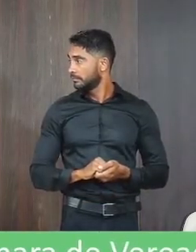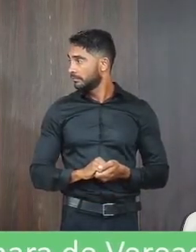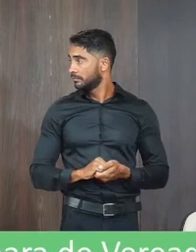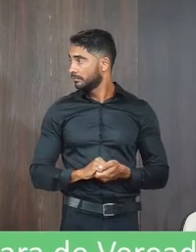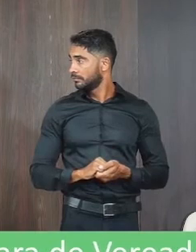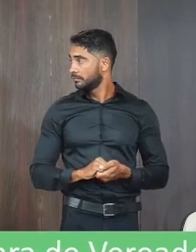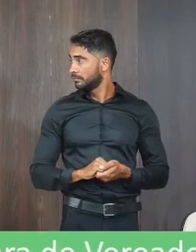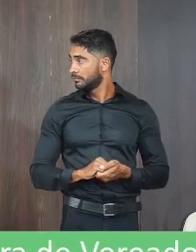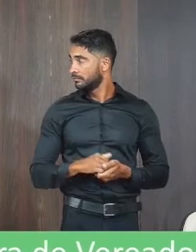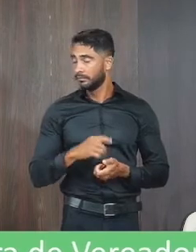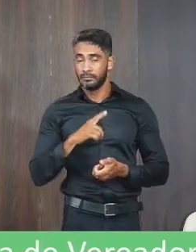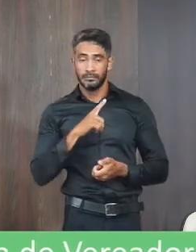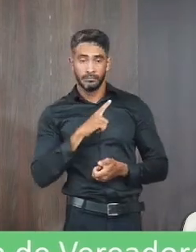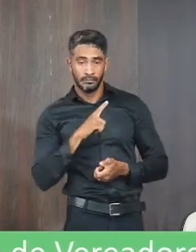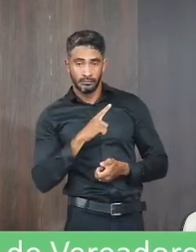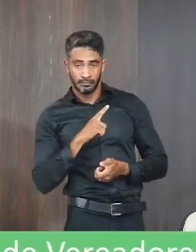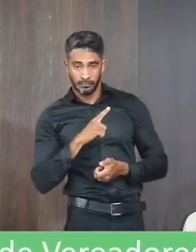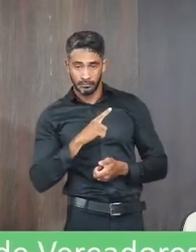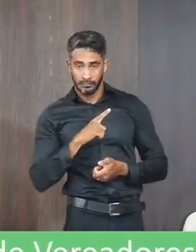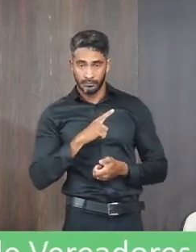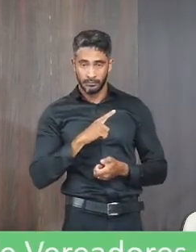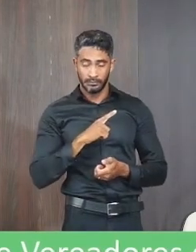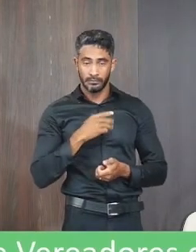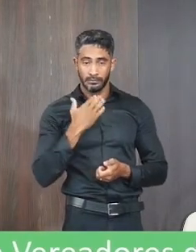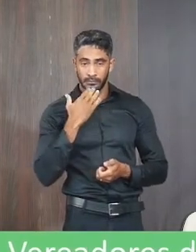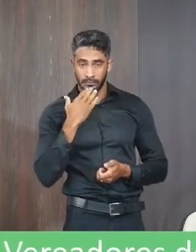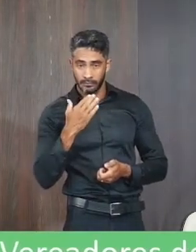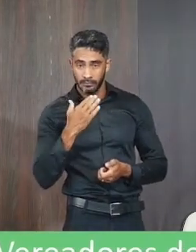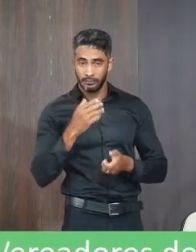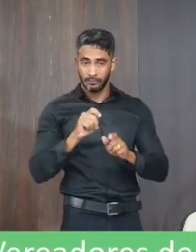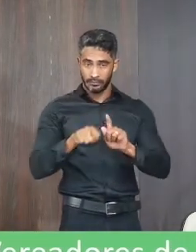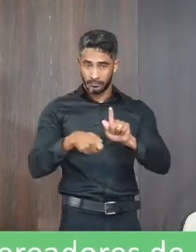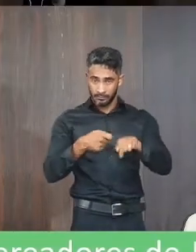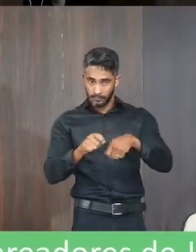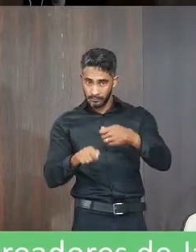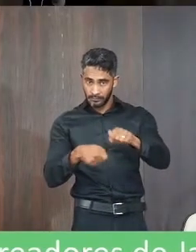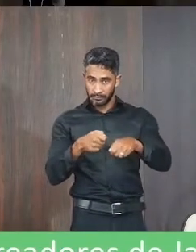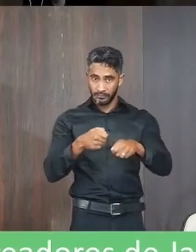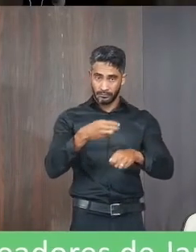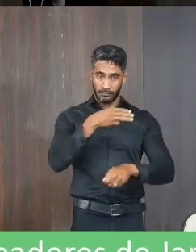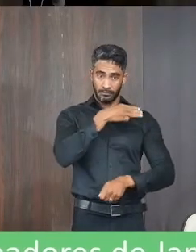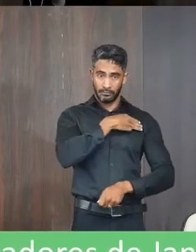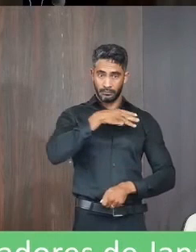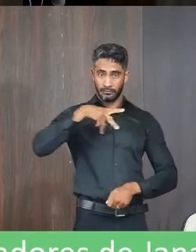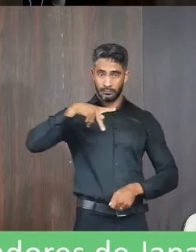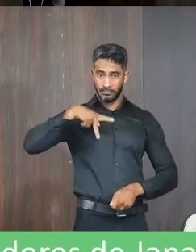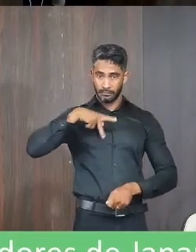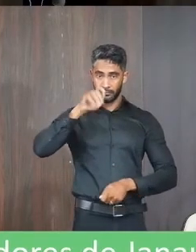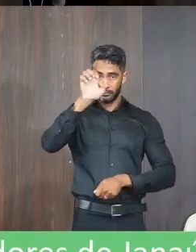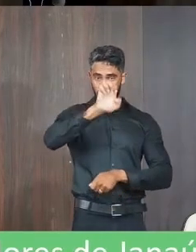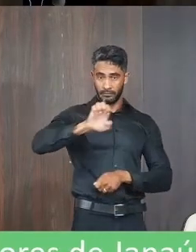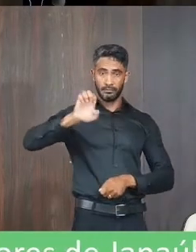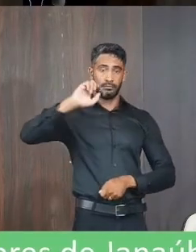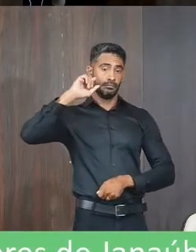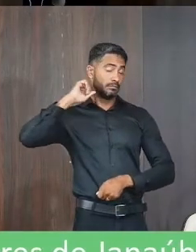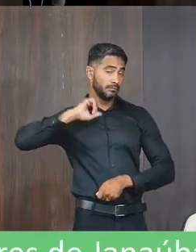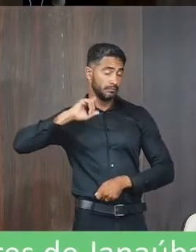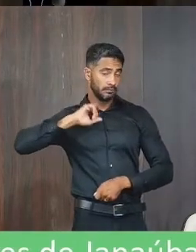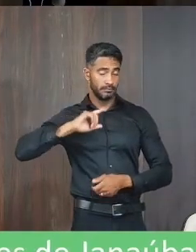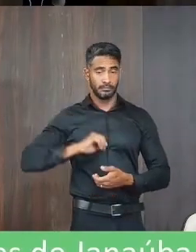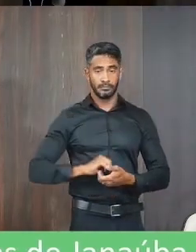Tem aqui uma recomendação administrativa 03-2022, Ministério Público do Estado de Minas Gerais.